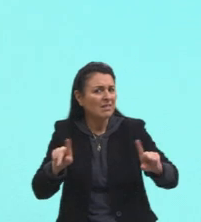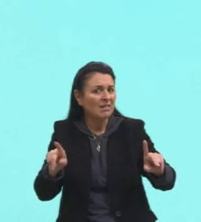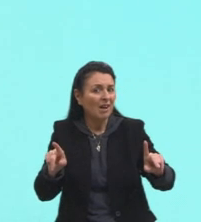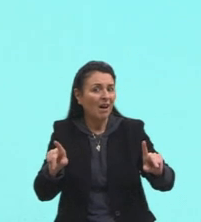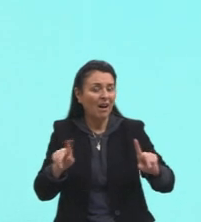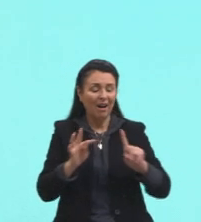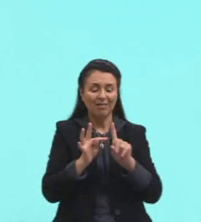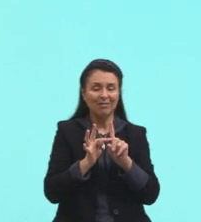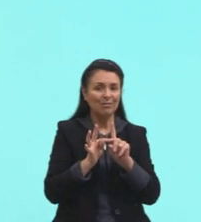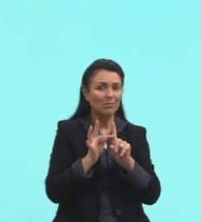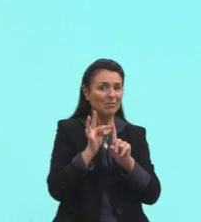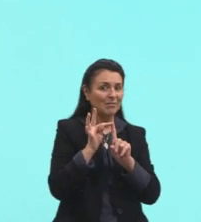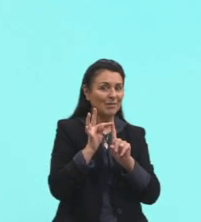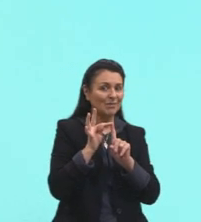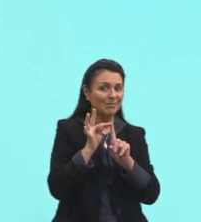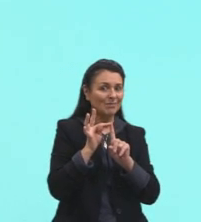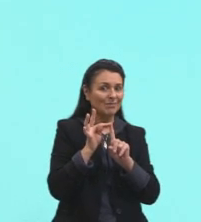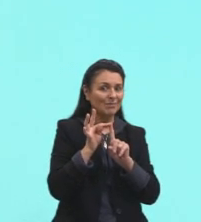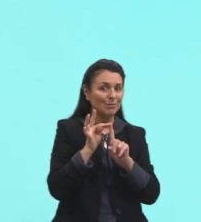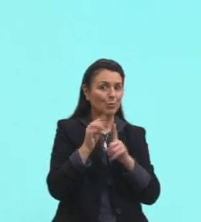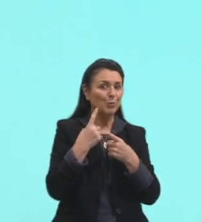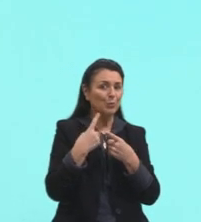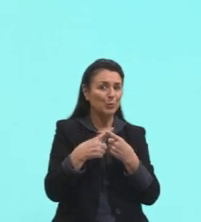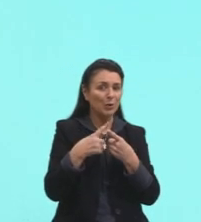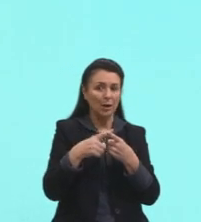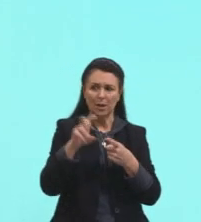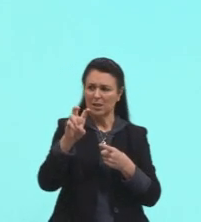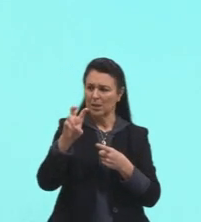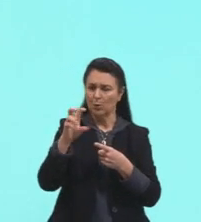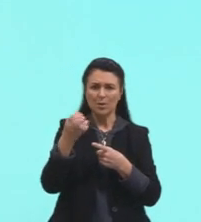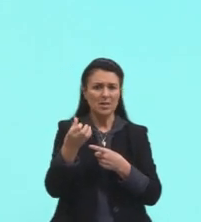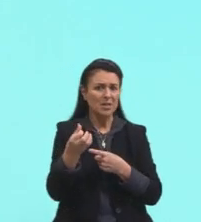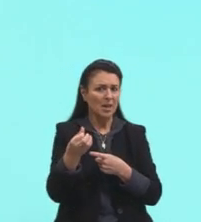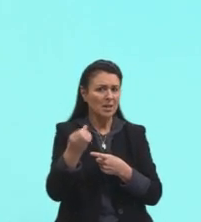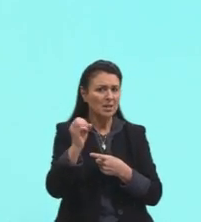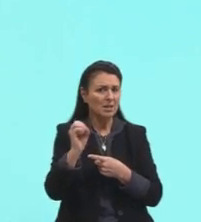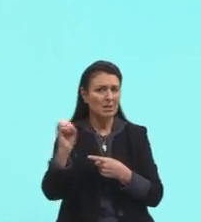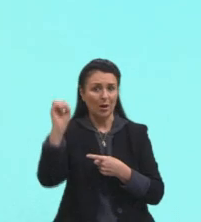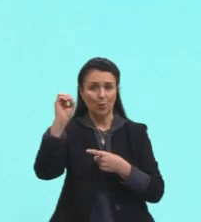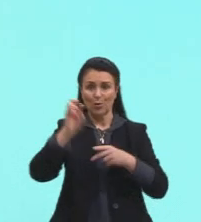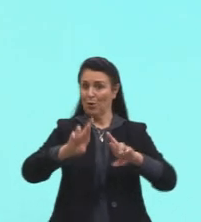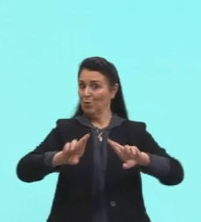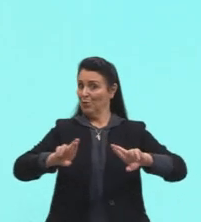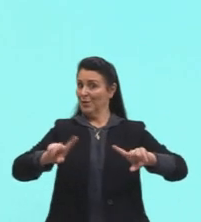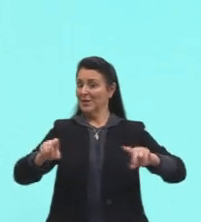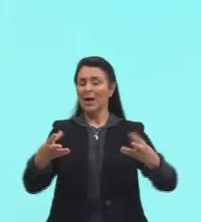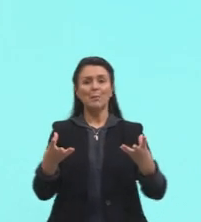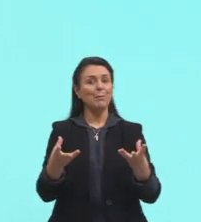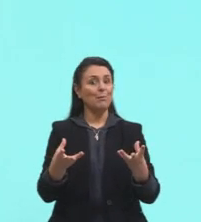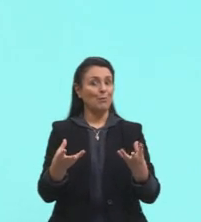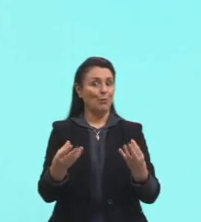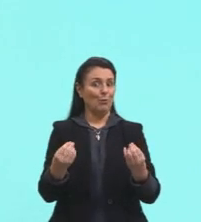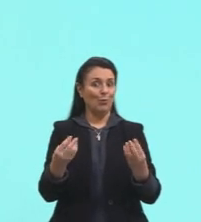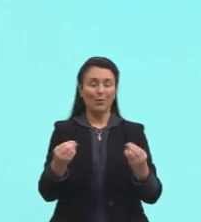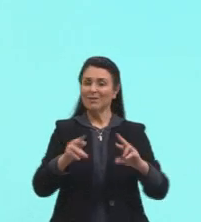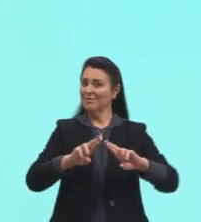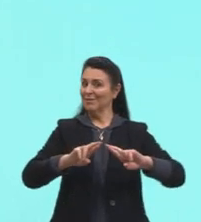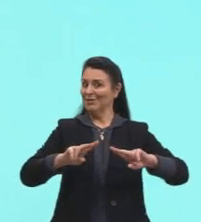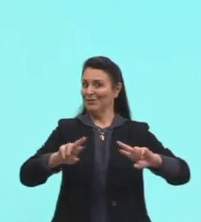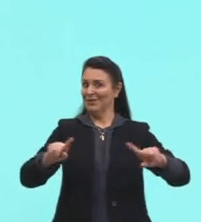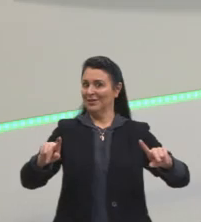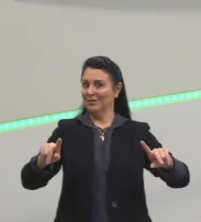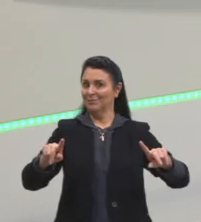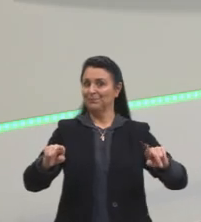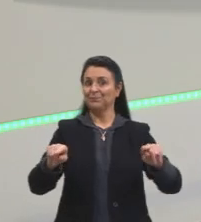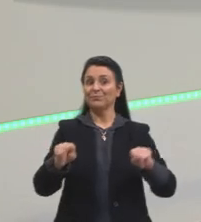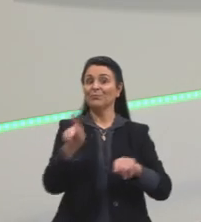de temperatura, olha aí, ó, 5 graus, 6 graus, alguma coisa assim, né, bem elevado aí, tá, gurizada? E